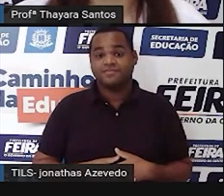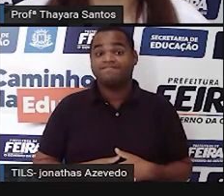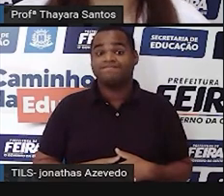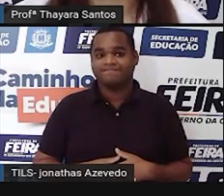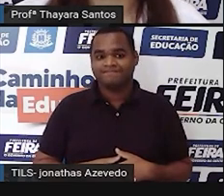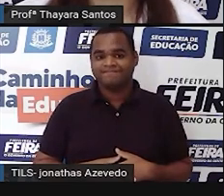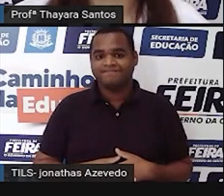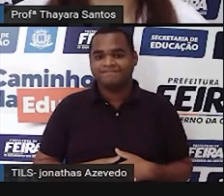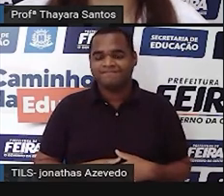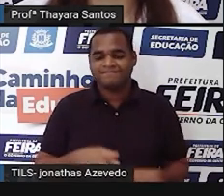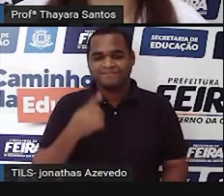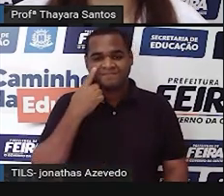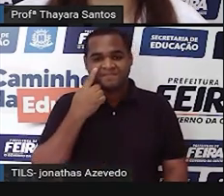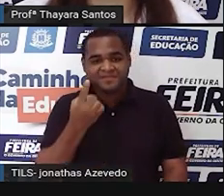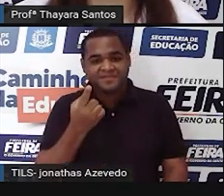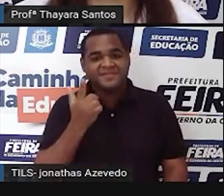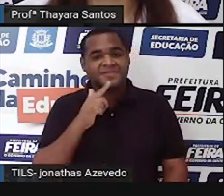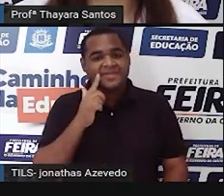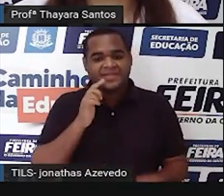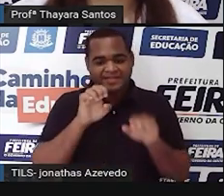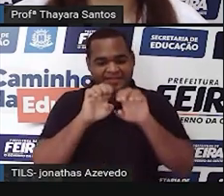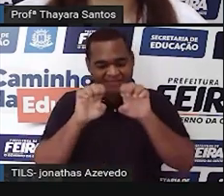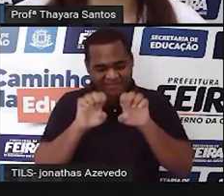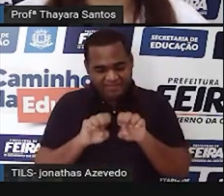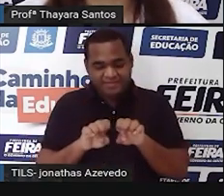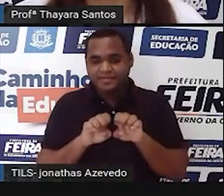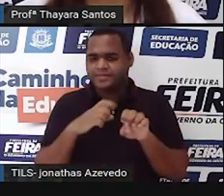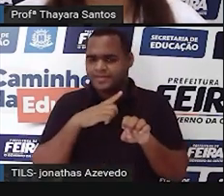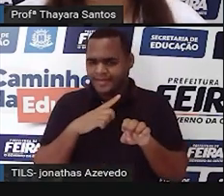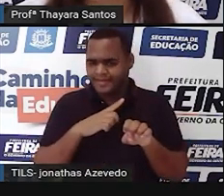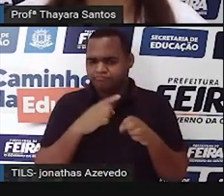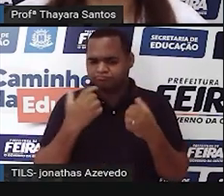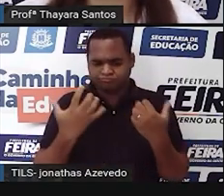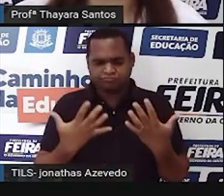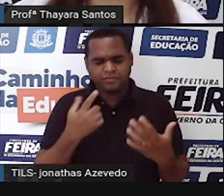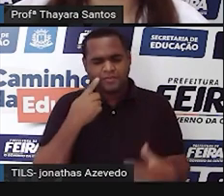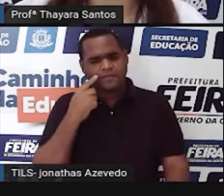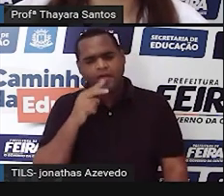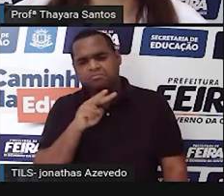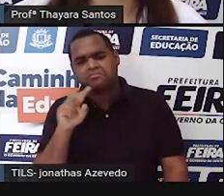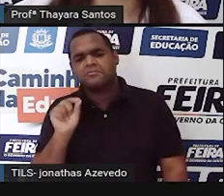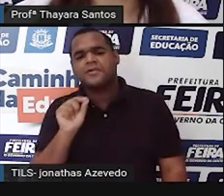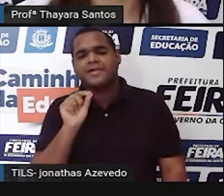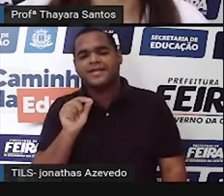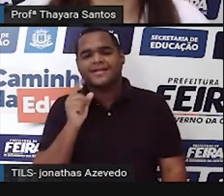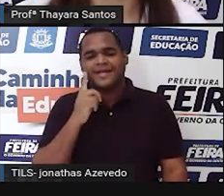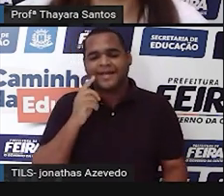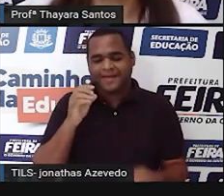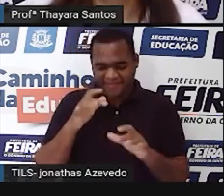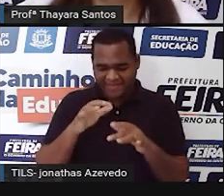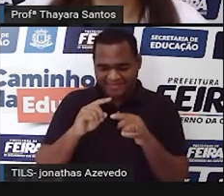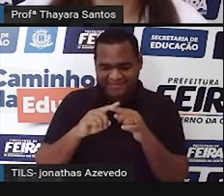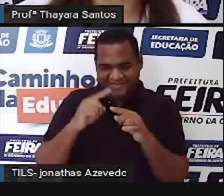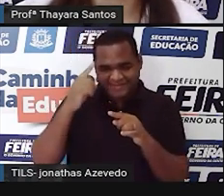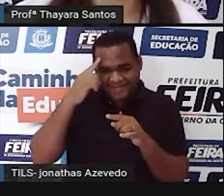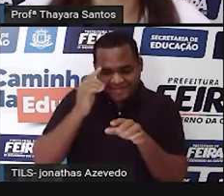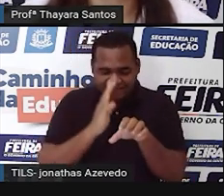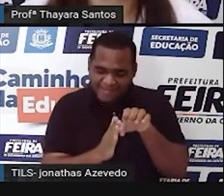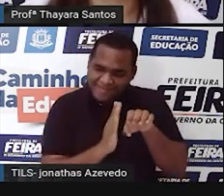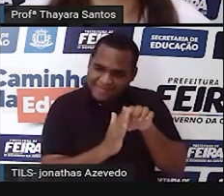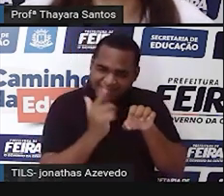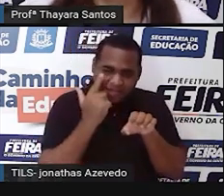Ó, já estamos vendo uma estrutura aí. E essa estrutura que a gente está vendo é da raiz de cebola, gente. É como